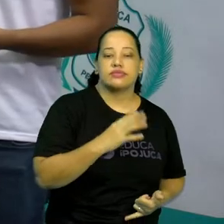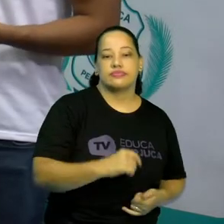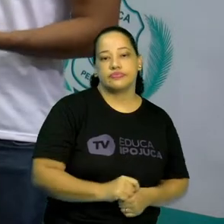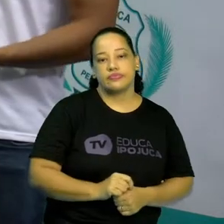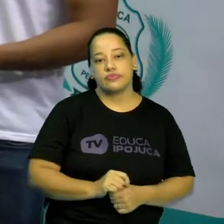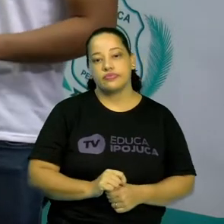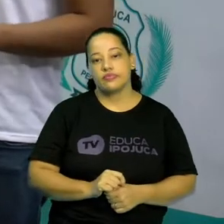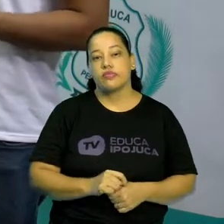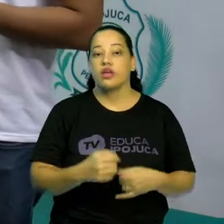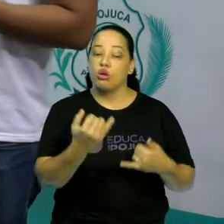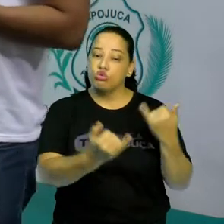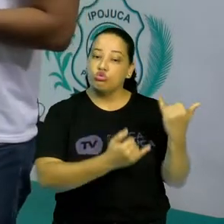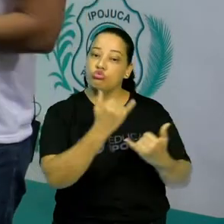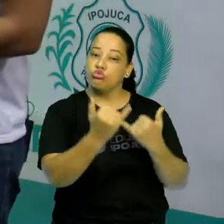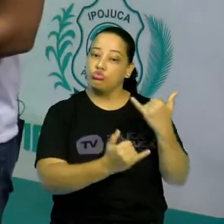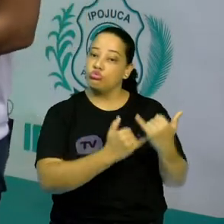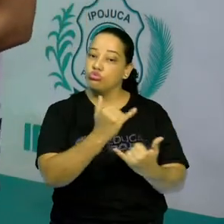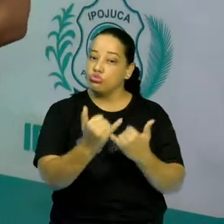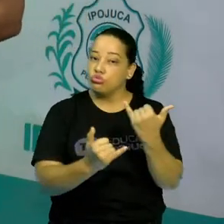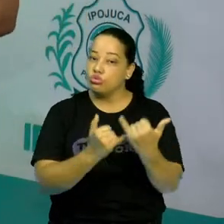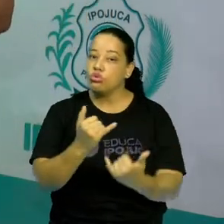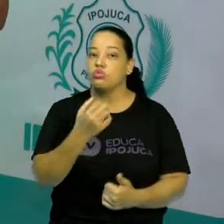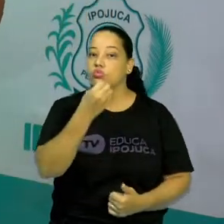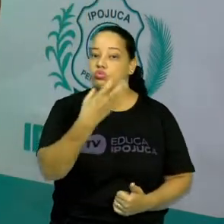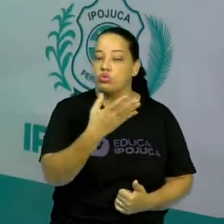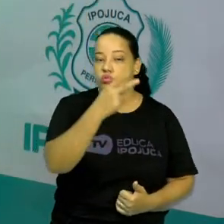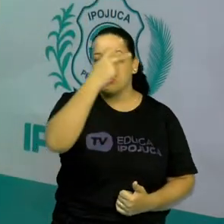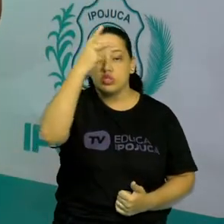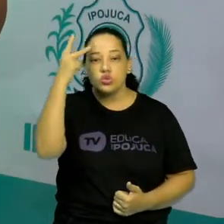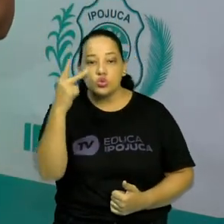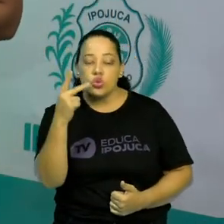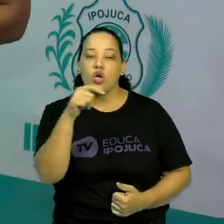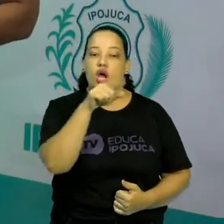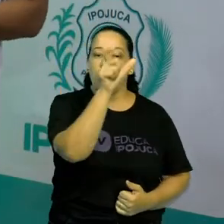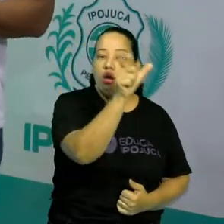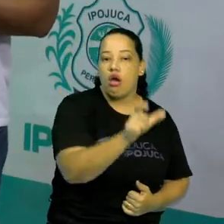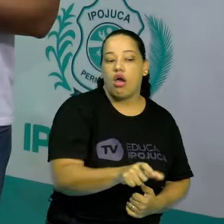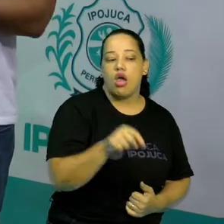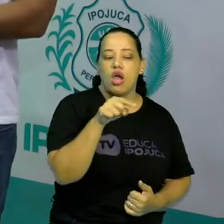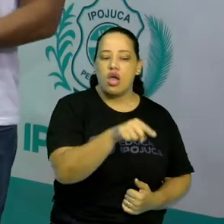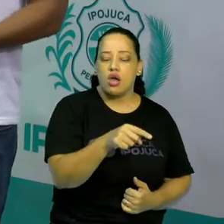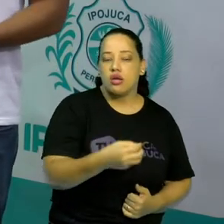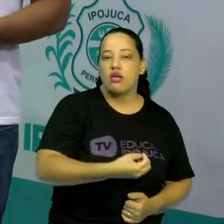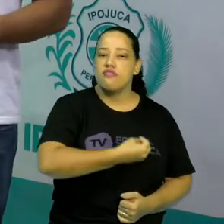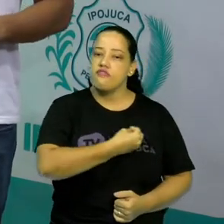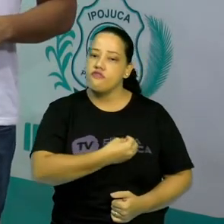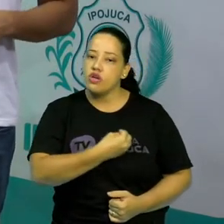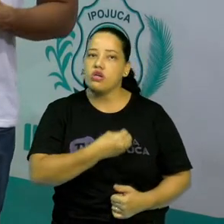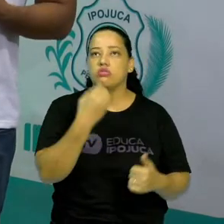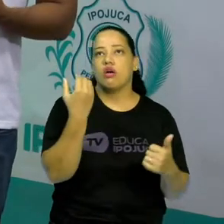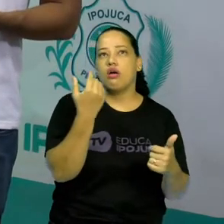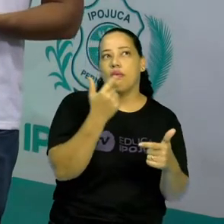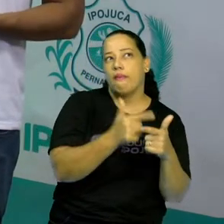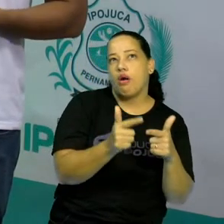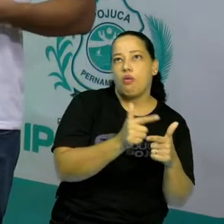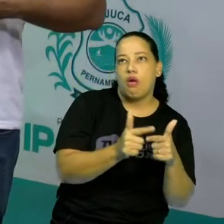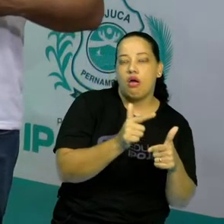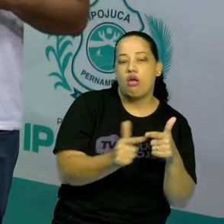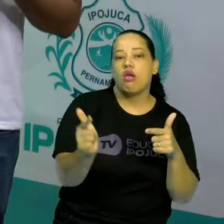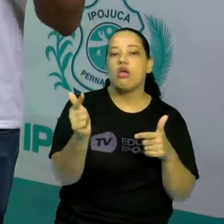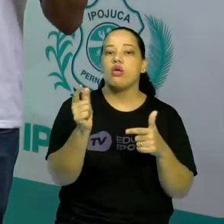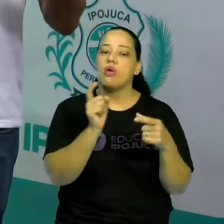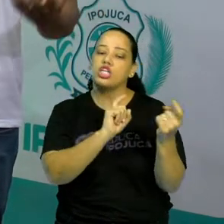Os jogos permitem aos jogadores vivenciar situações e problemas que vão requerer